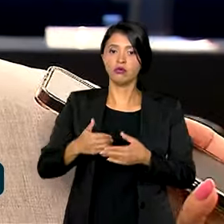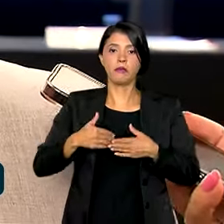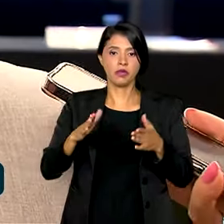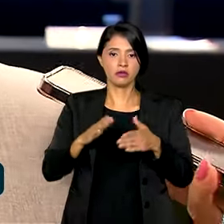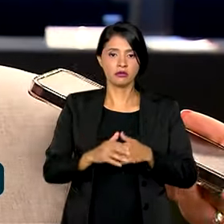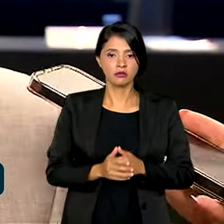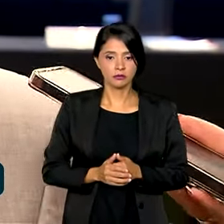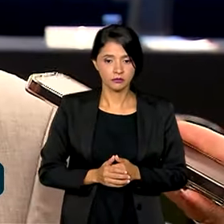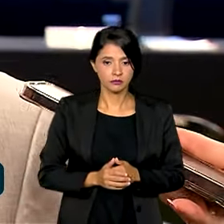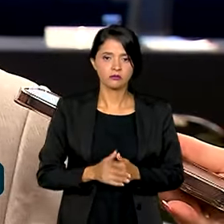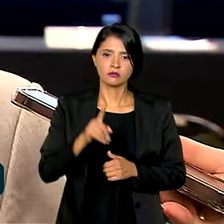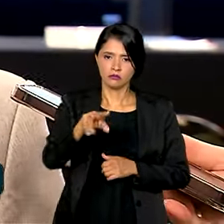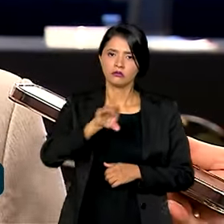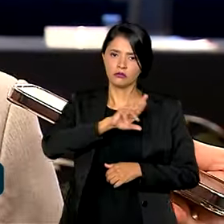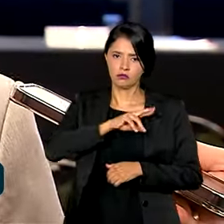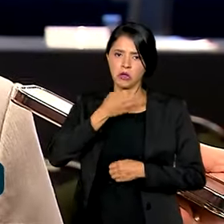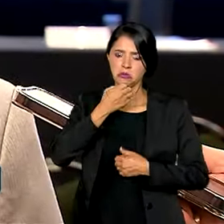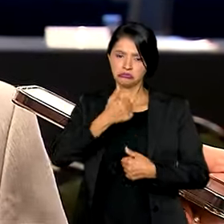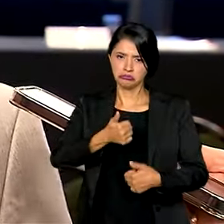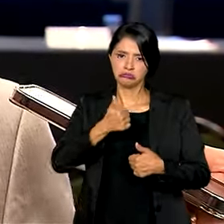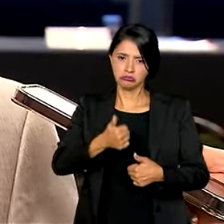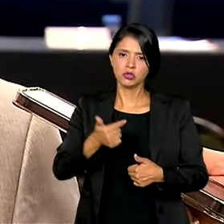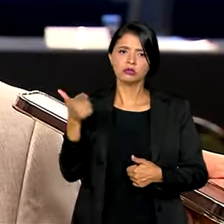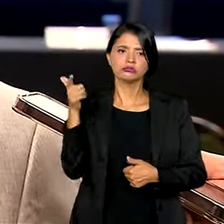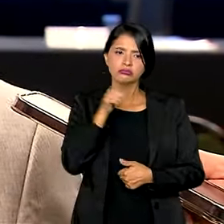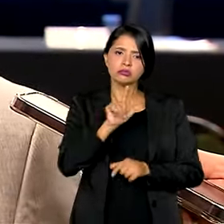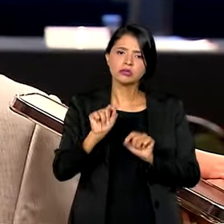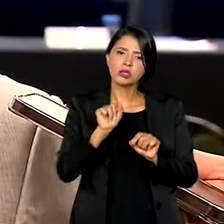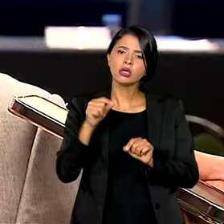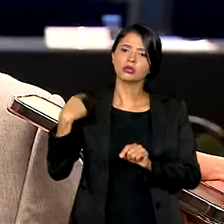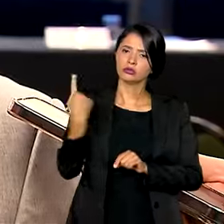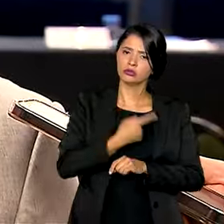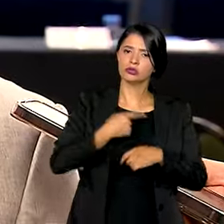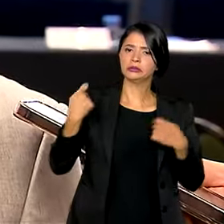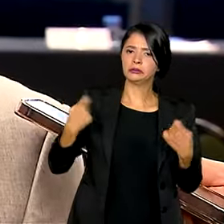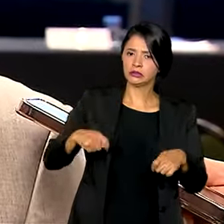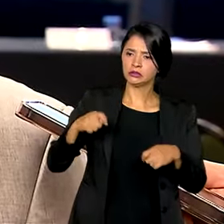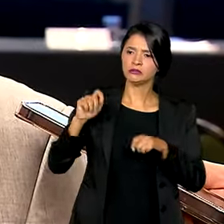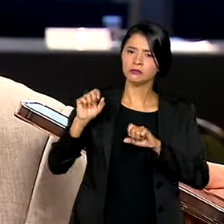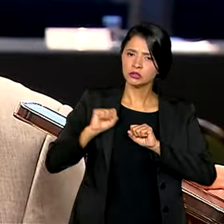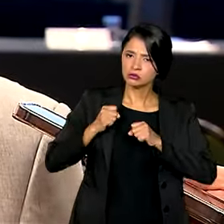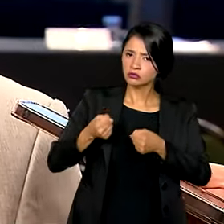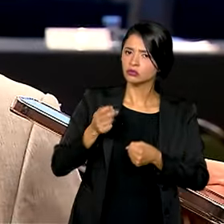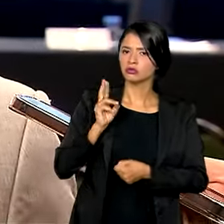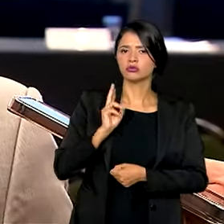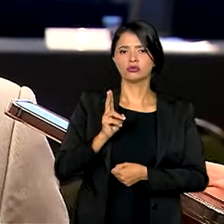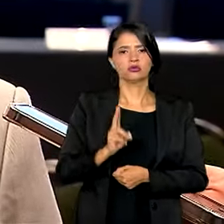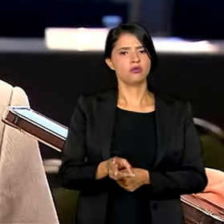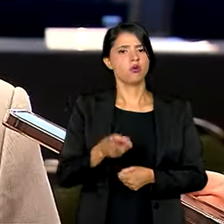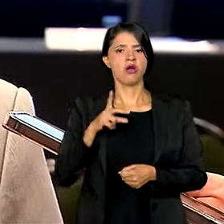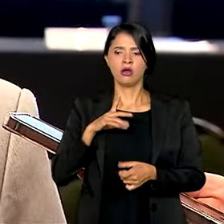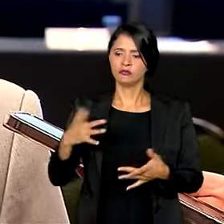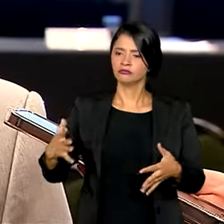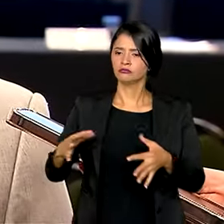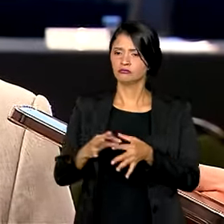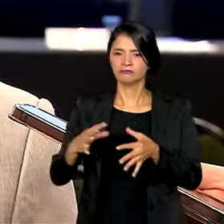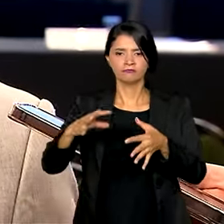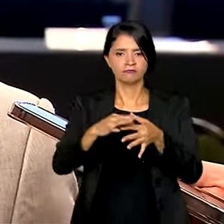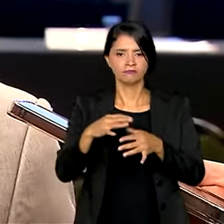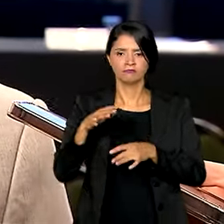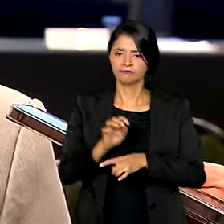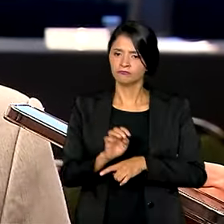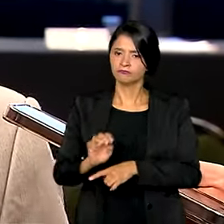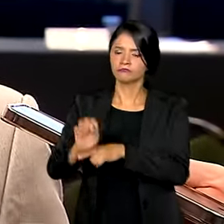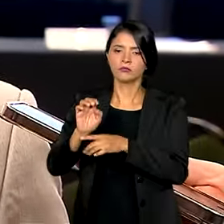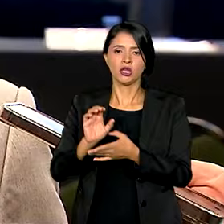São resultados muito animadores que dão conta de que a gente precisa perseverar nesse caminho de integração com os estados,